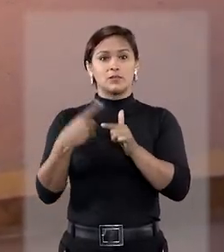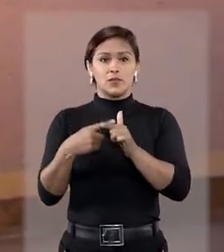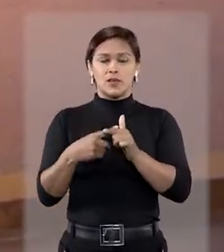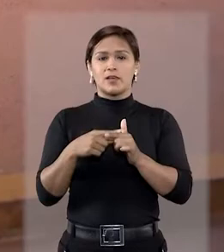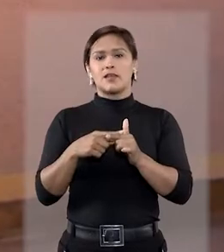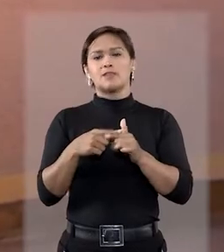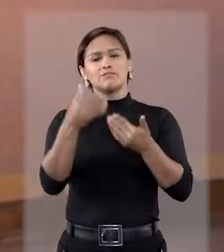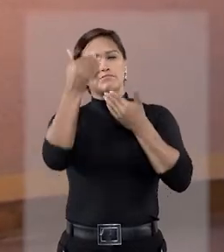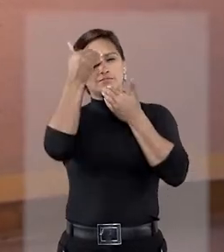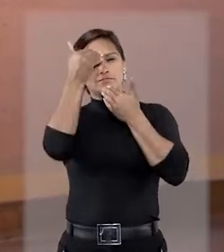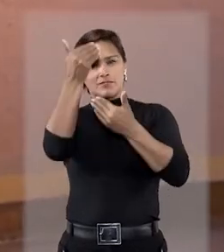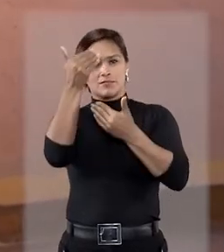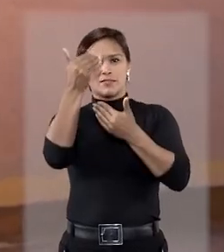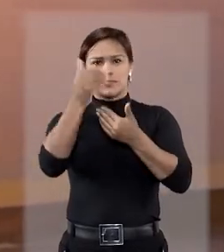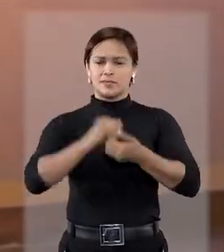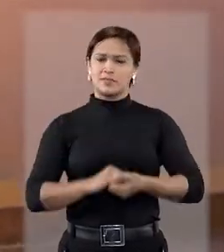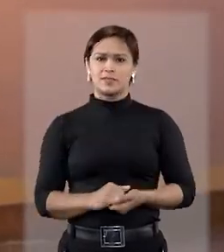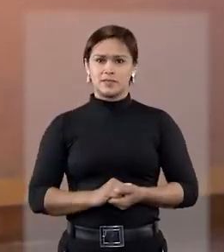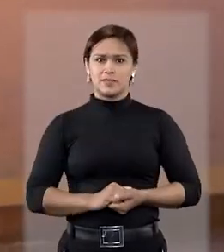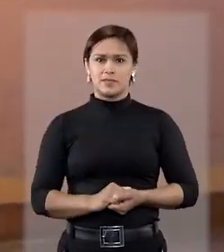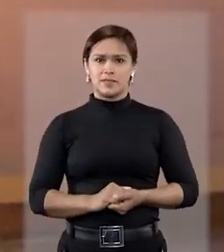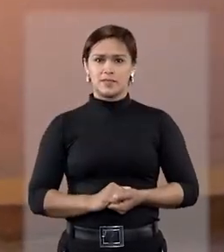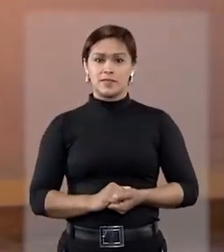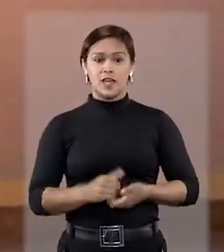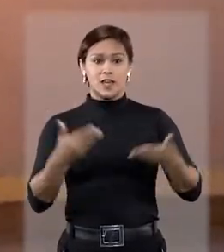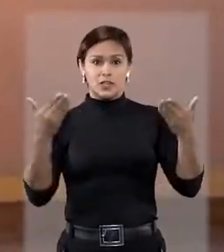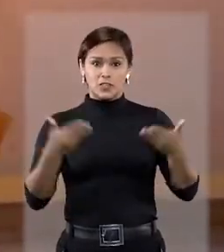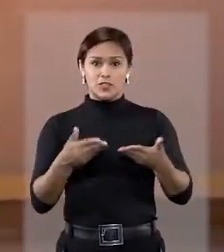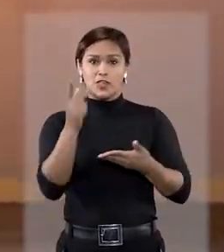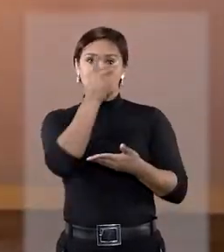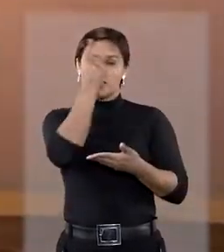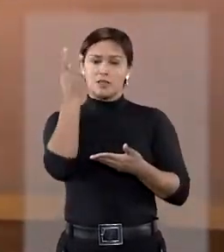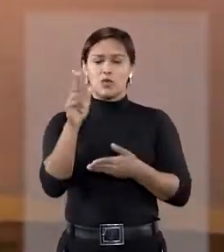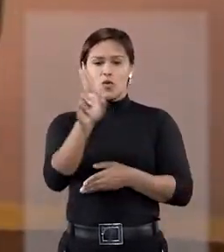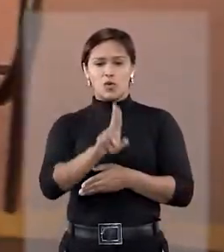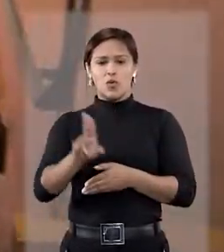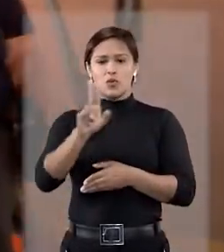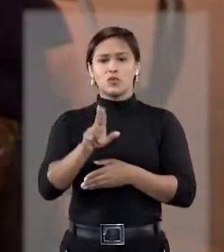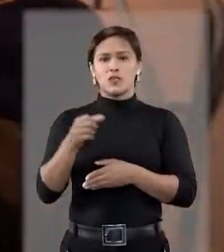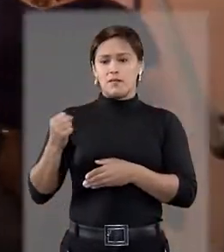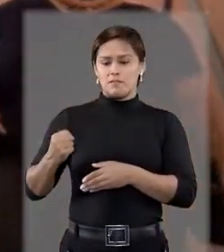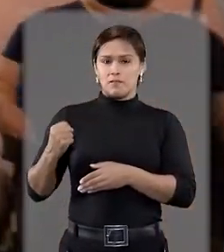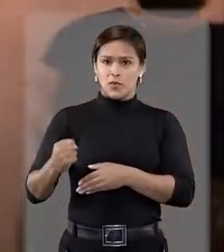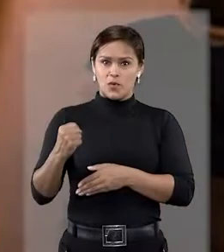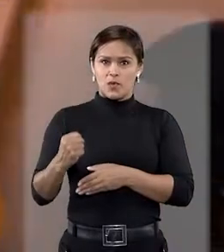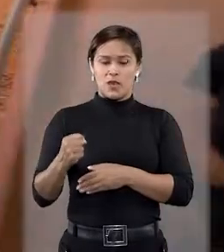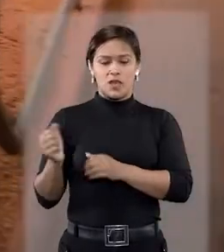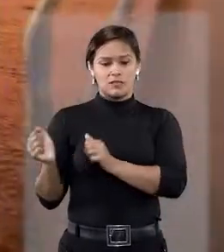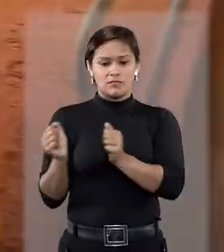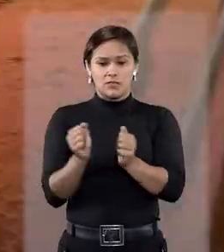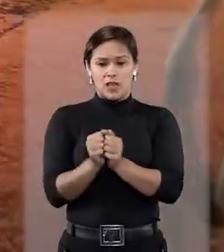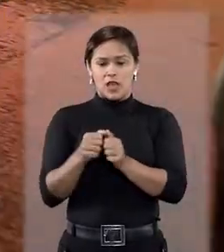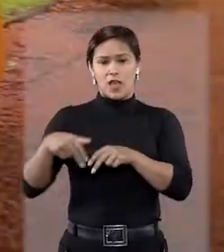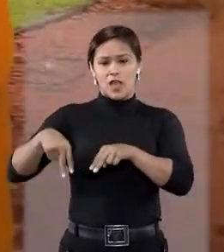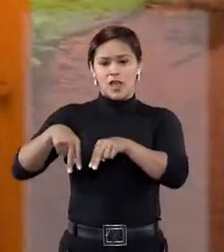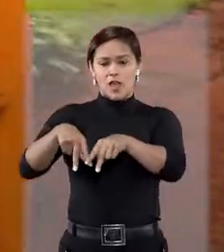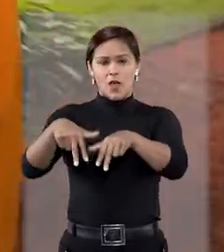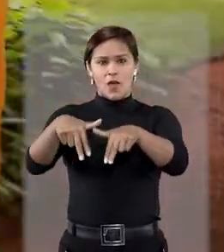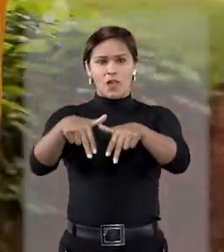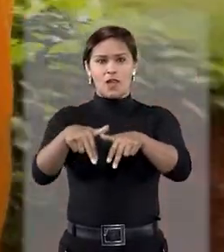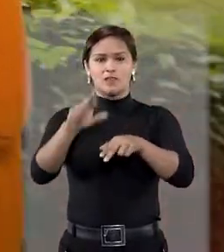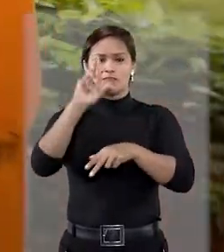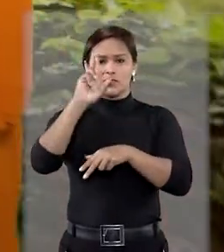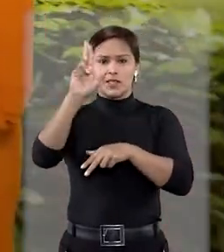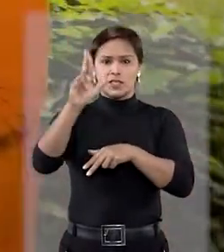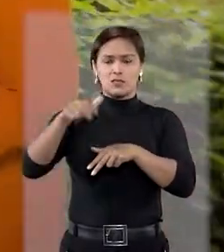de rodas. Andréia, obrigada, viu? Obrigada a você. Já se a pessoa utilizar muletas, caminhe ao